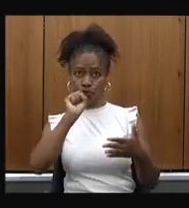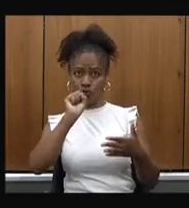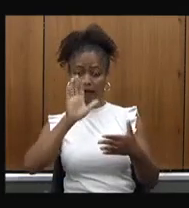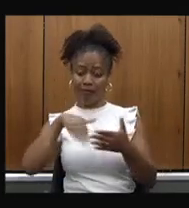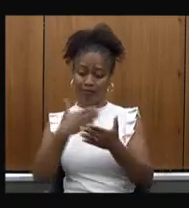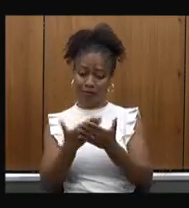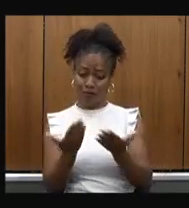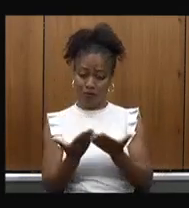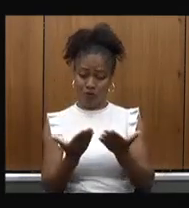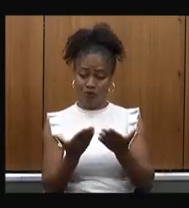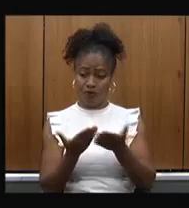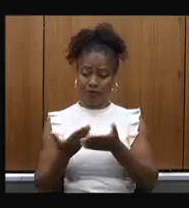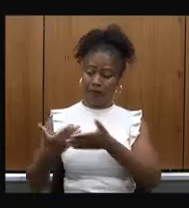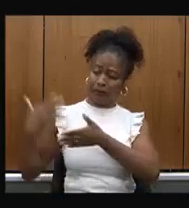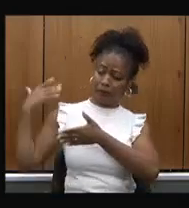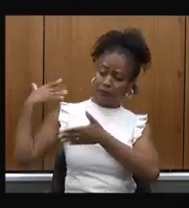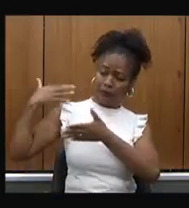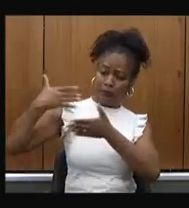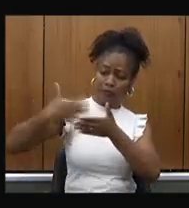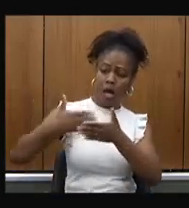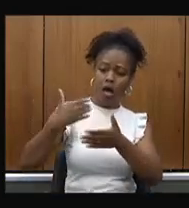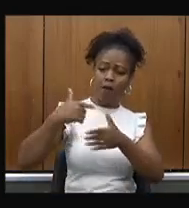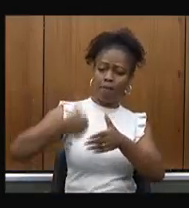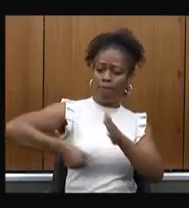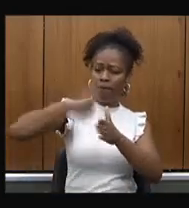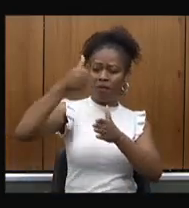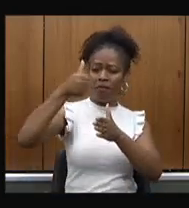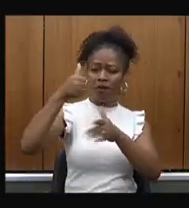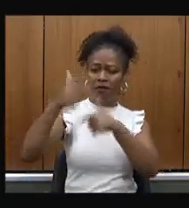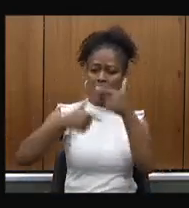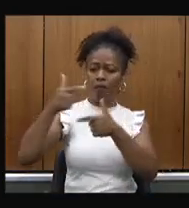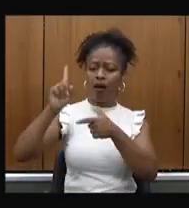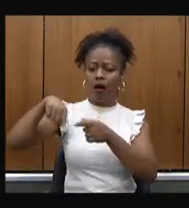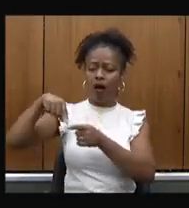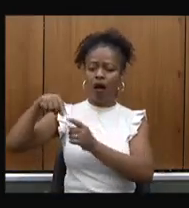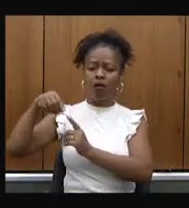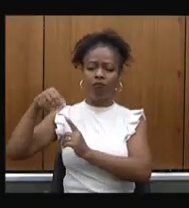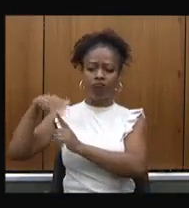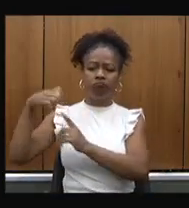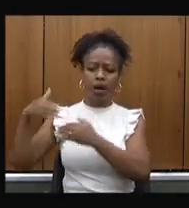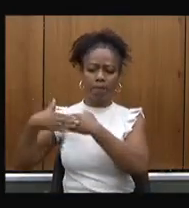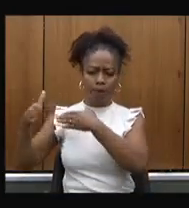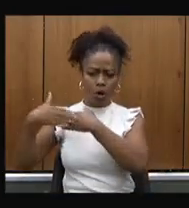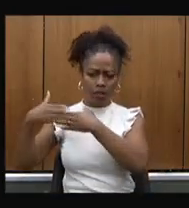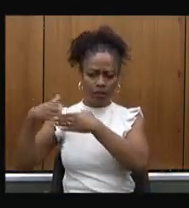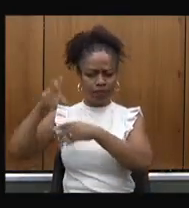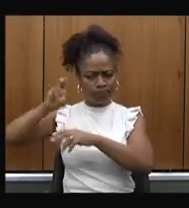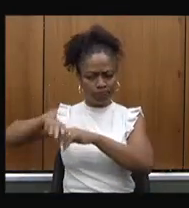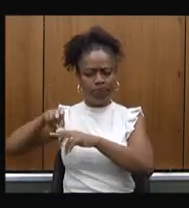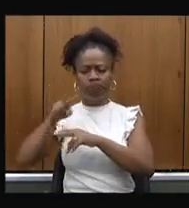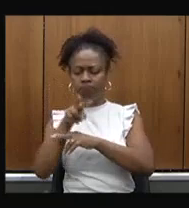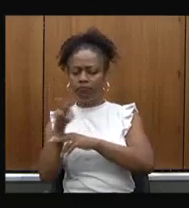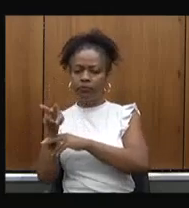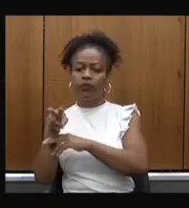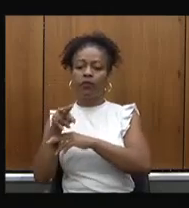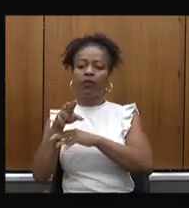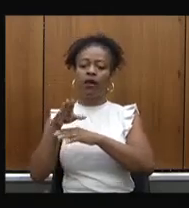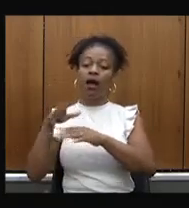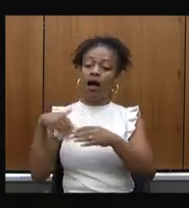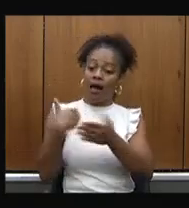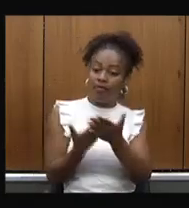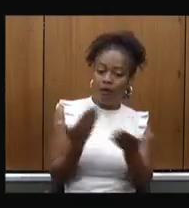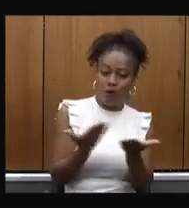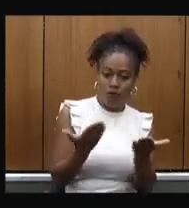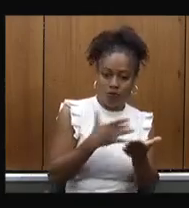emprego no hospital meu primeiro trabalho até o bloco cirúrgico por sinal nesse momento eu estou falando de um hospital e a gente tem